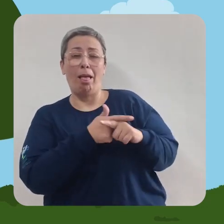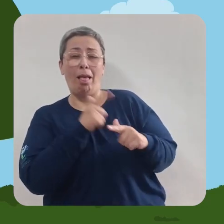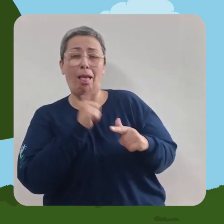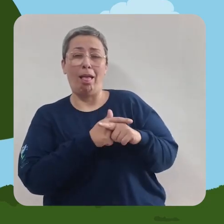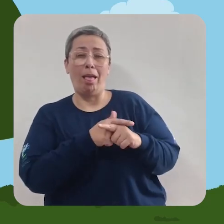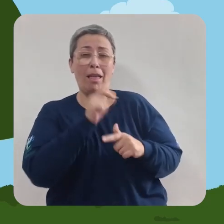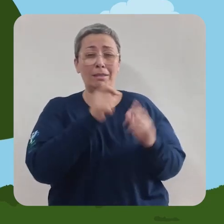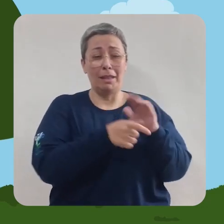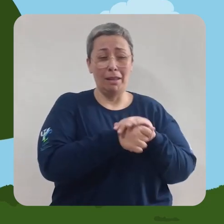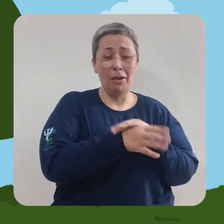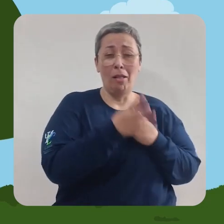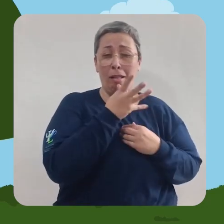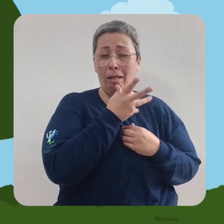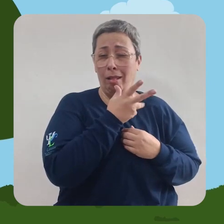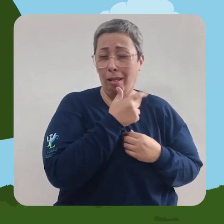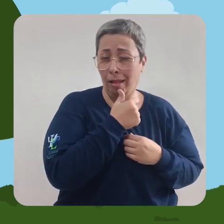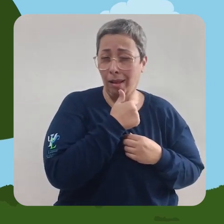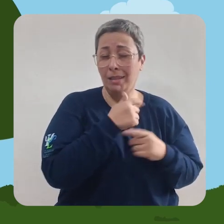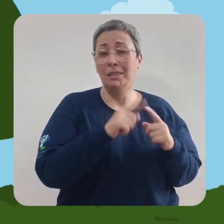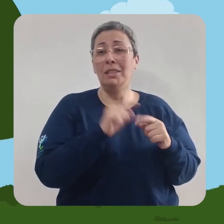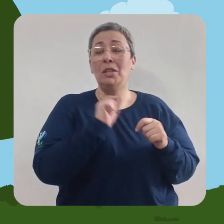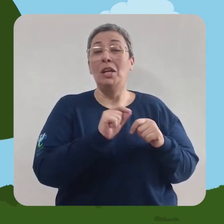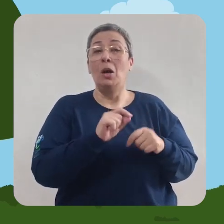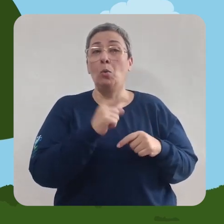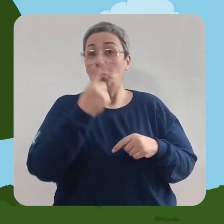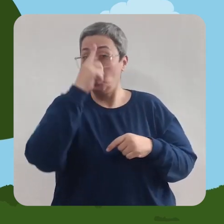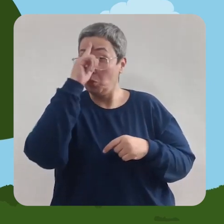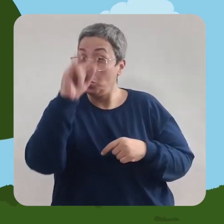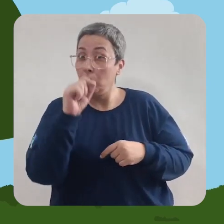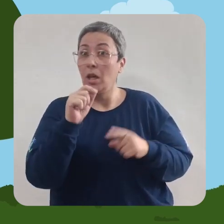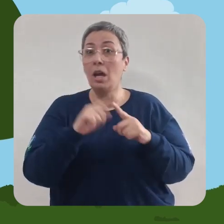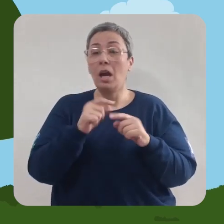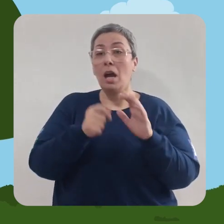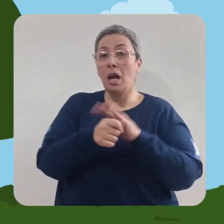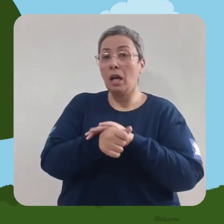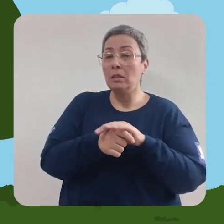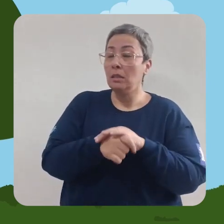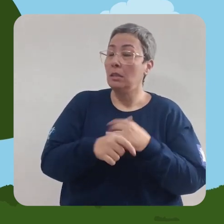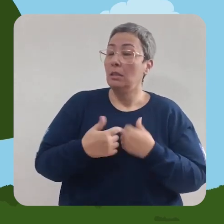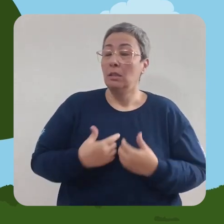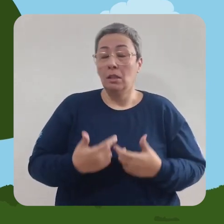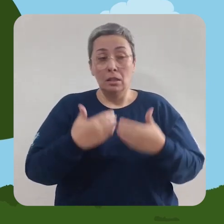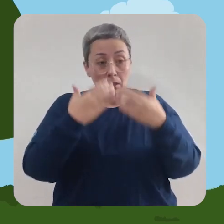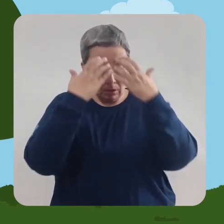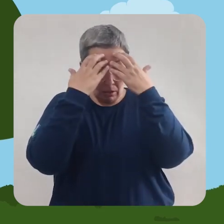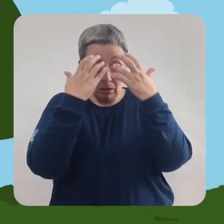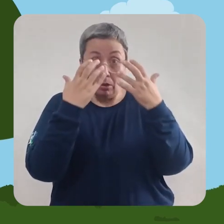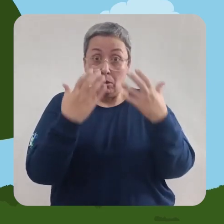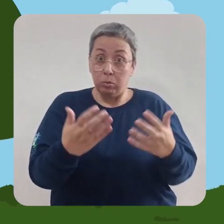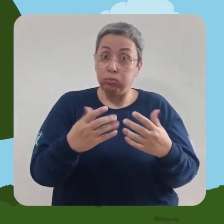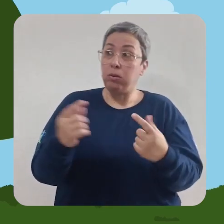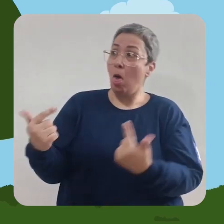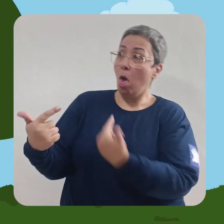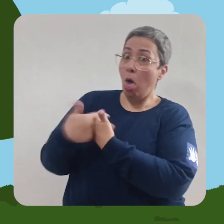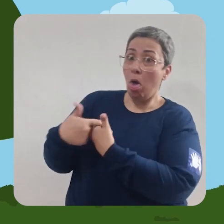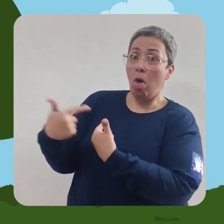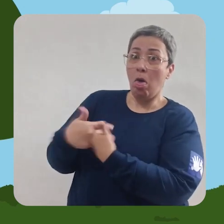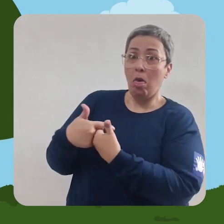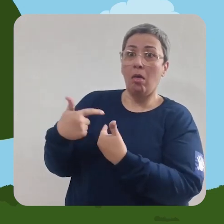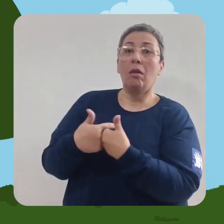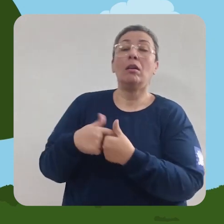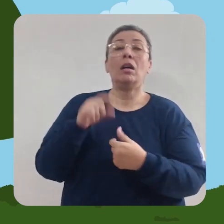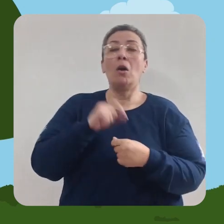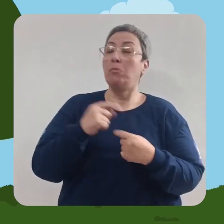lerdeza da tartaruga. Certa vez, a tartaruga, já muito cansada por ser alvo de gozações,